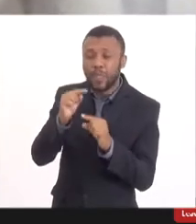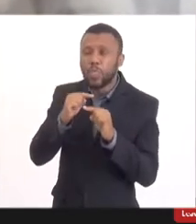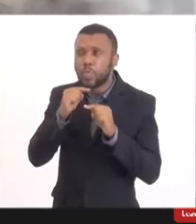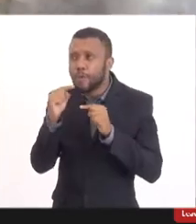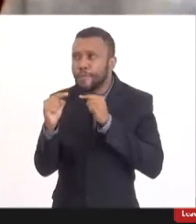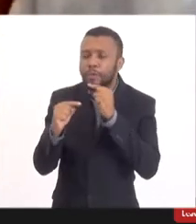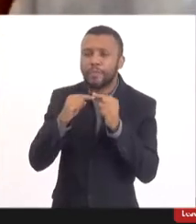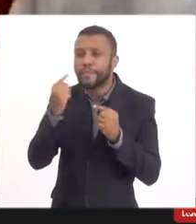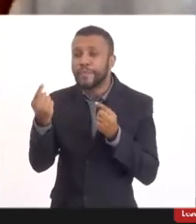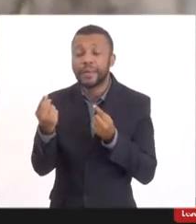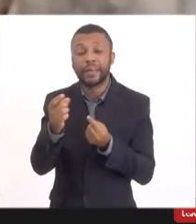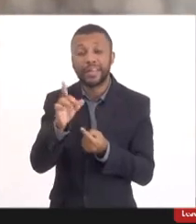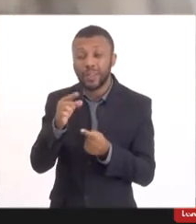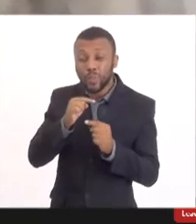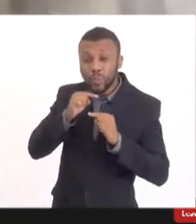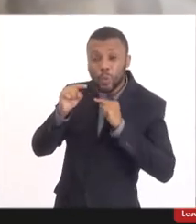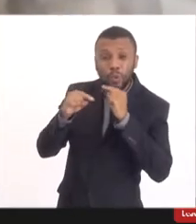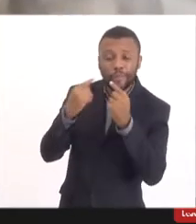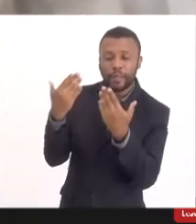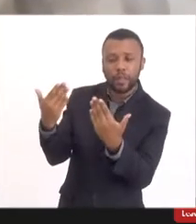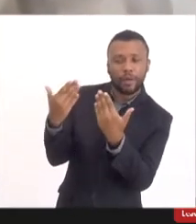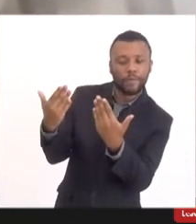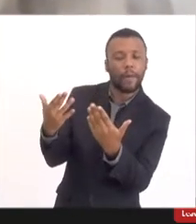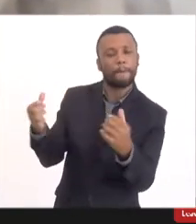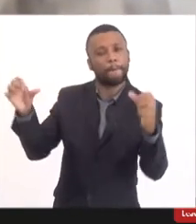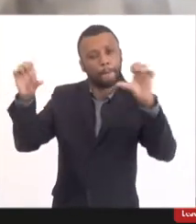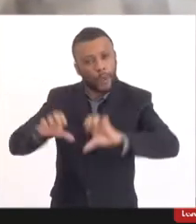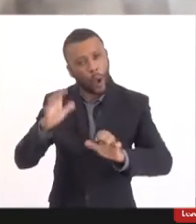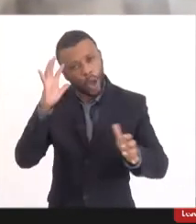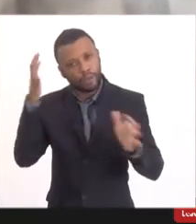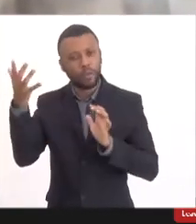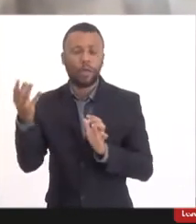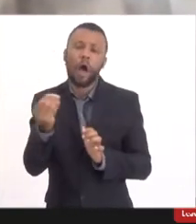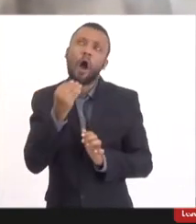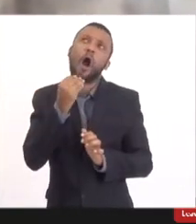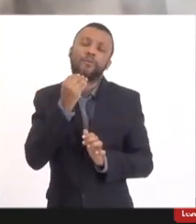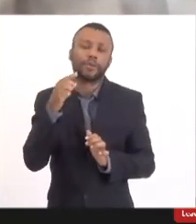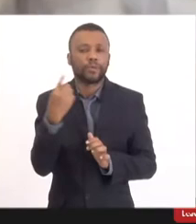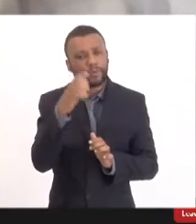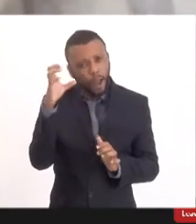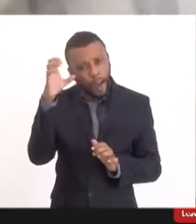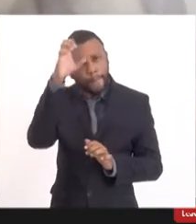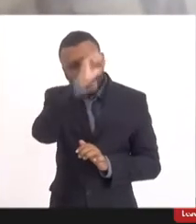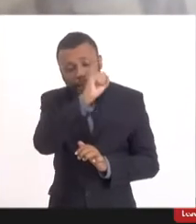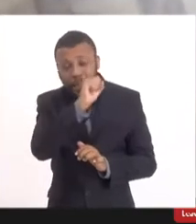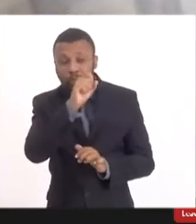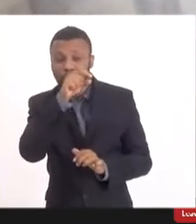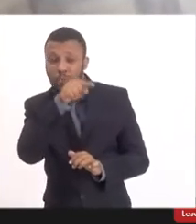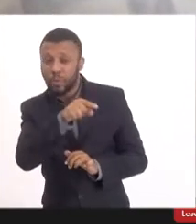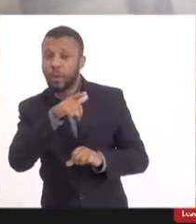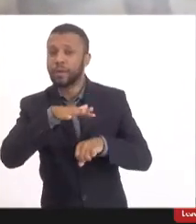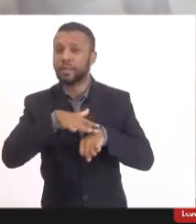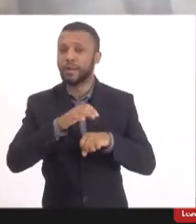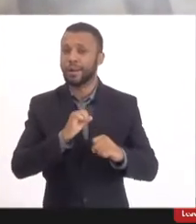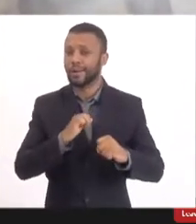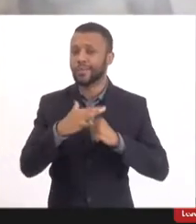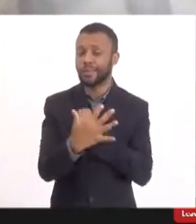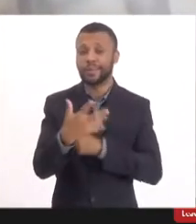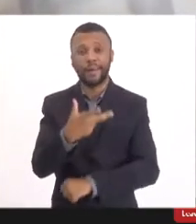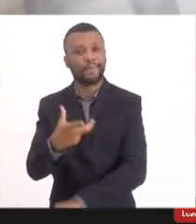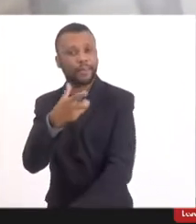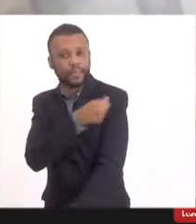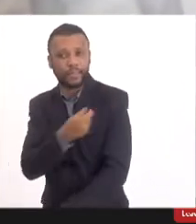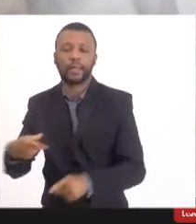piorar a situação, mas que é óbvio que a gente ainda está aprendendo com a COVID. E a vacina também é uma das